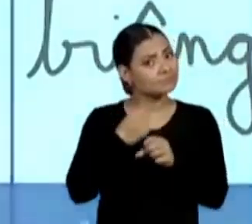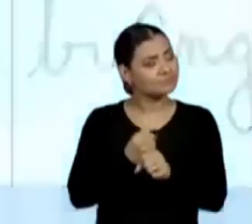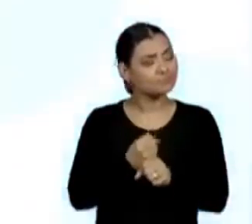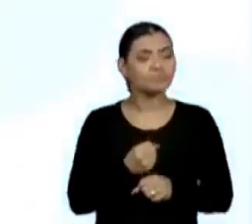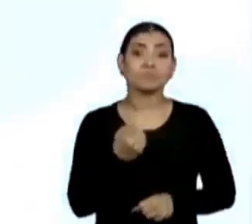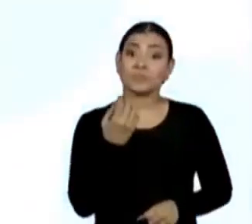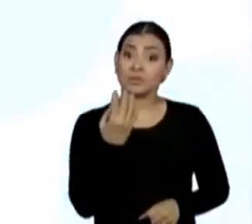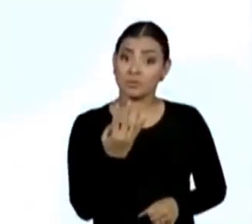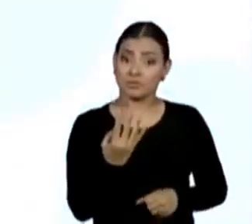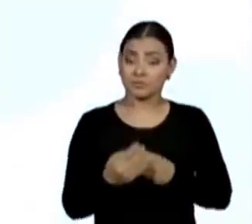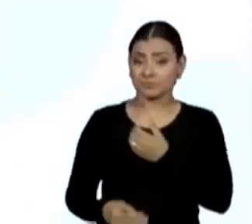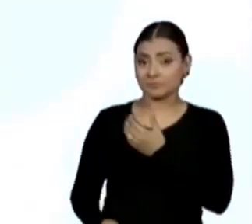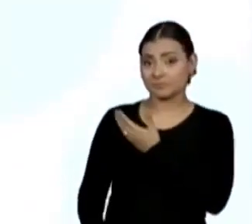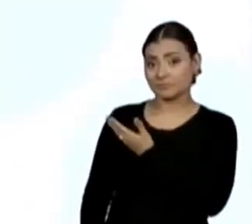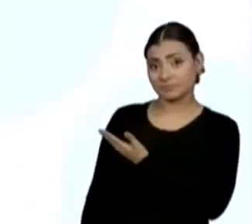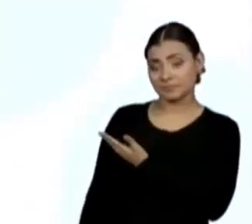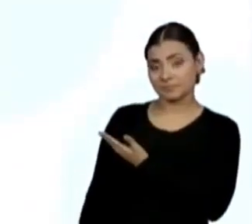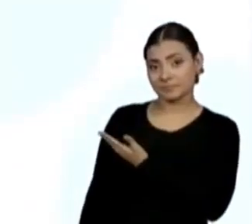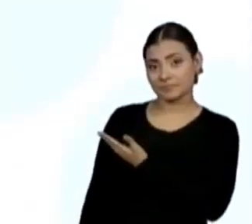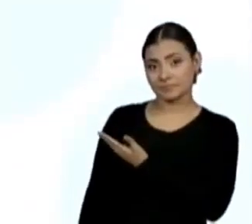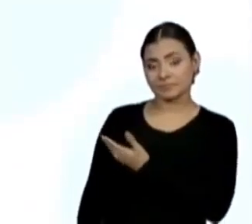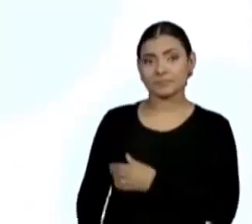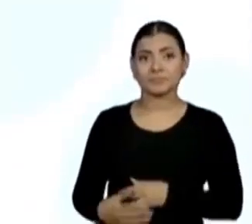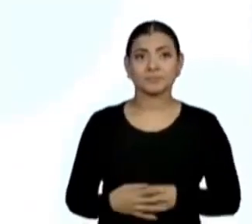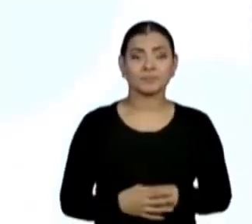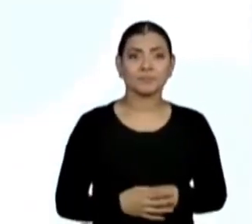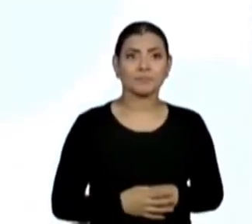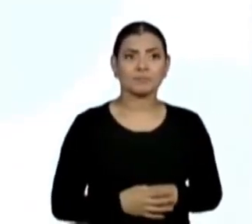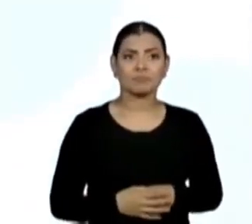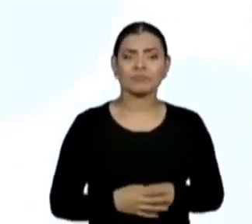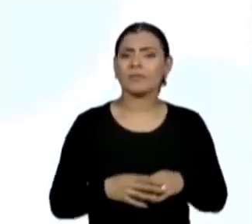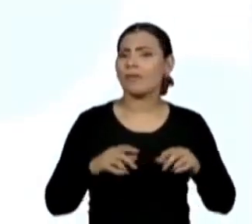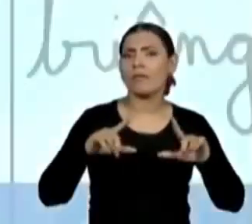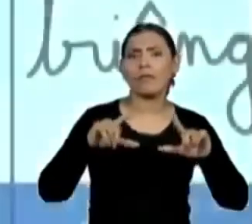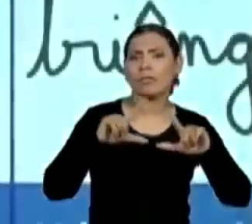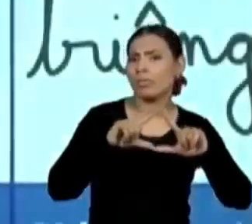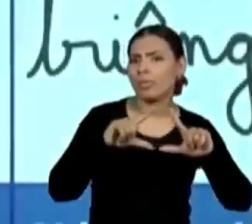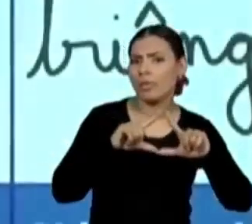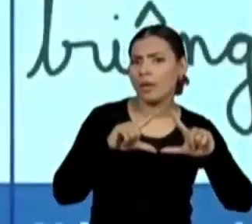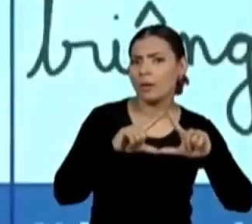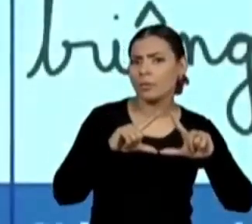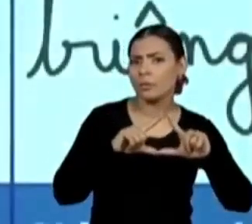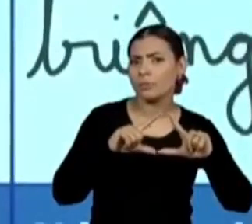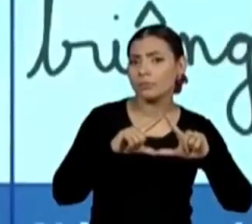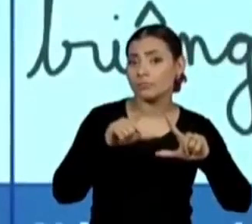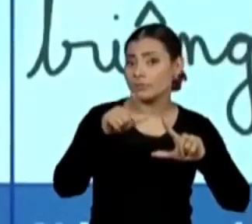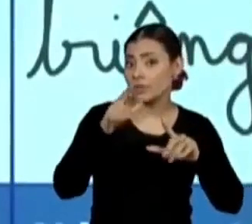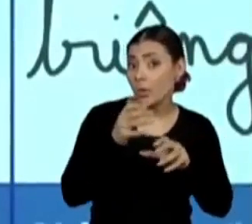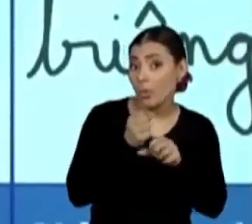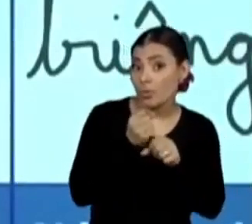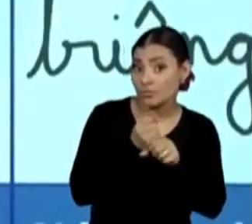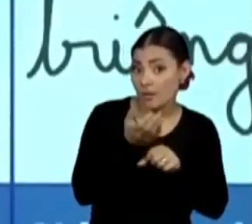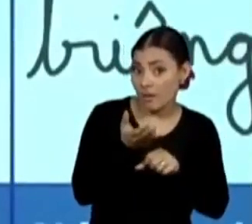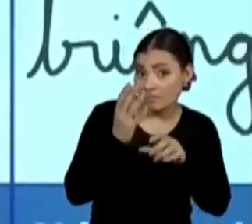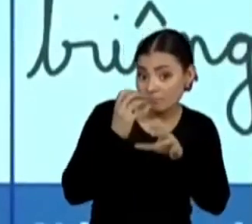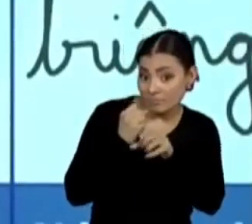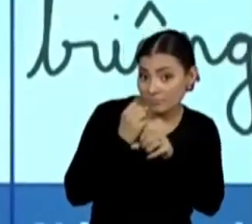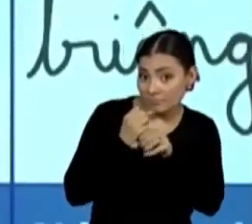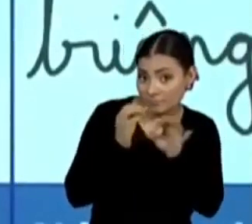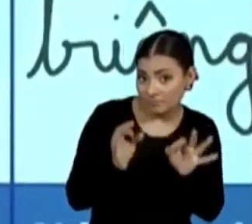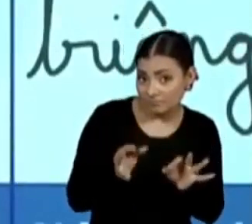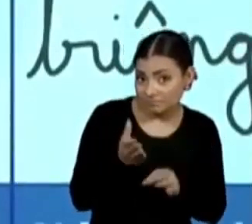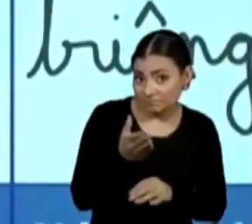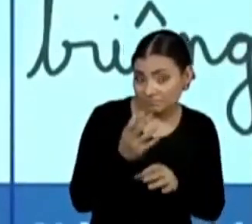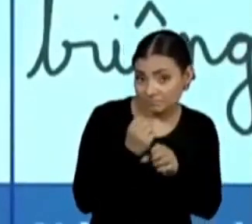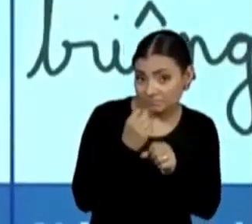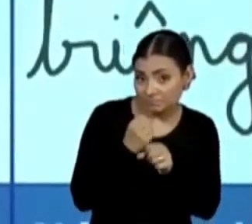quatro, já estou registrando, e do triângulo, aí nós vamos contar, vamos contar o número